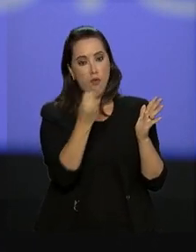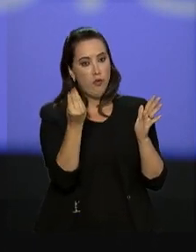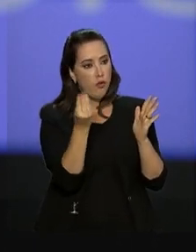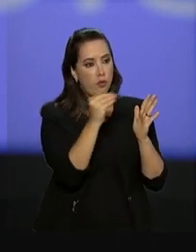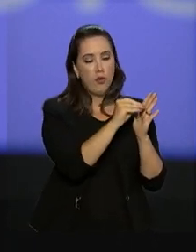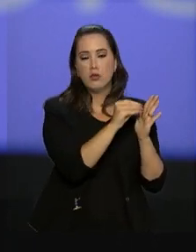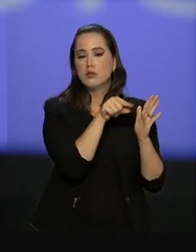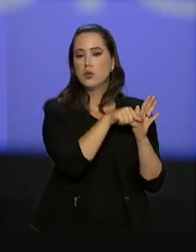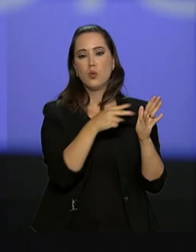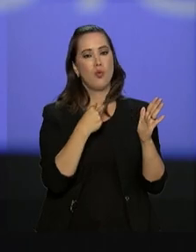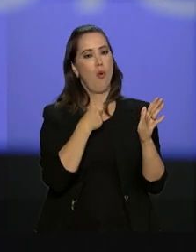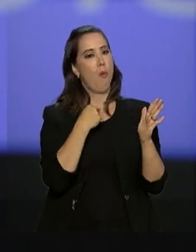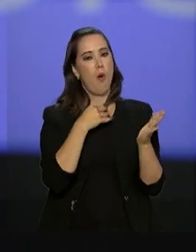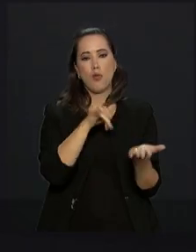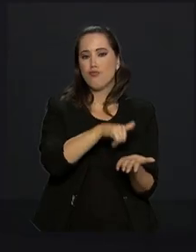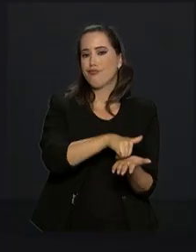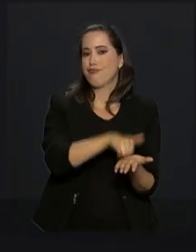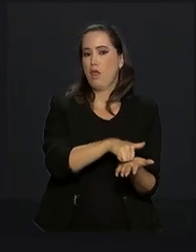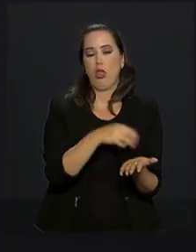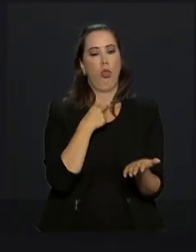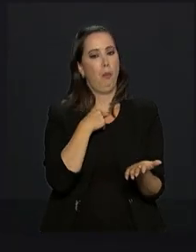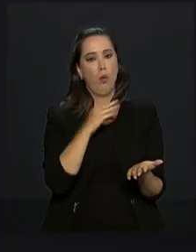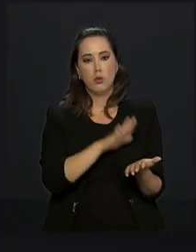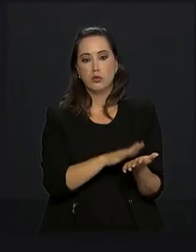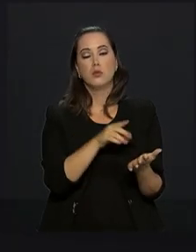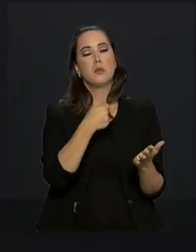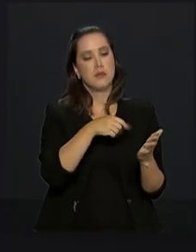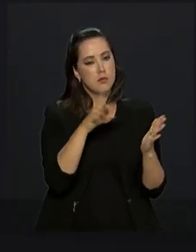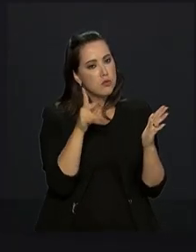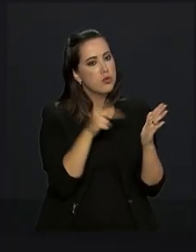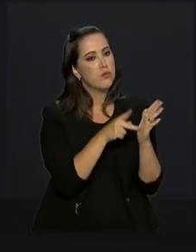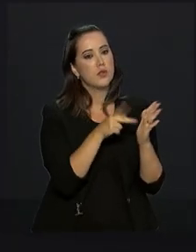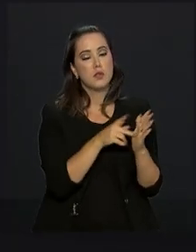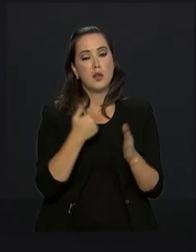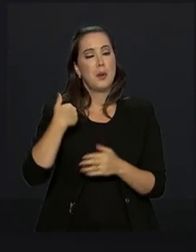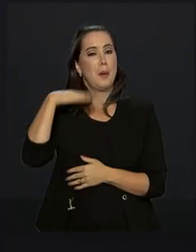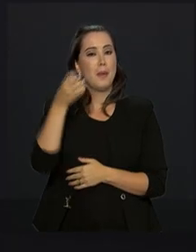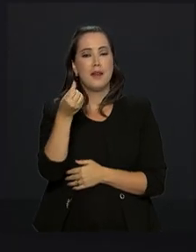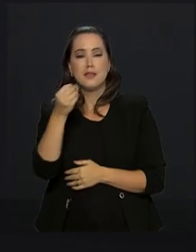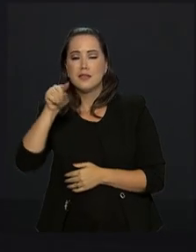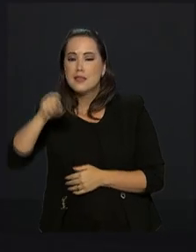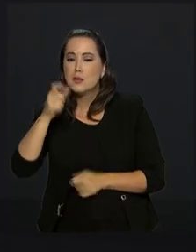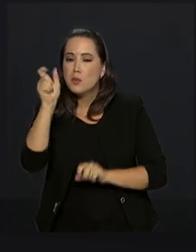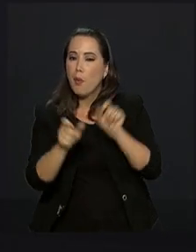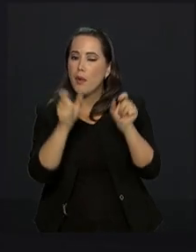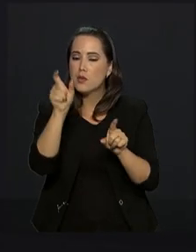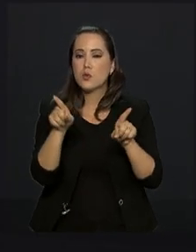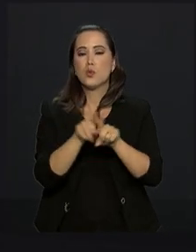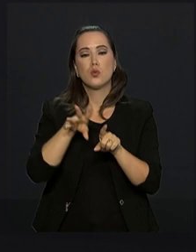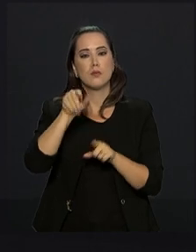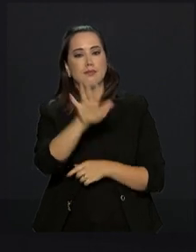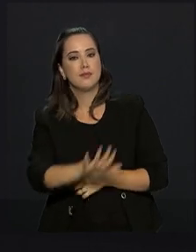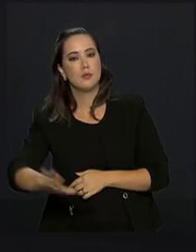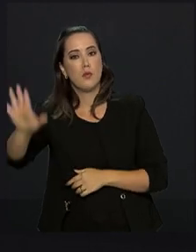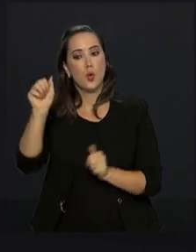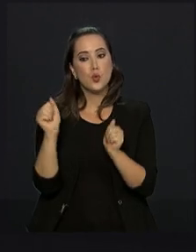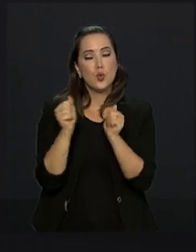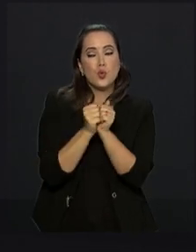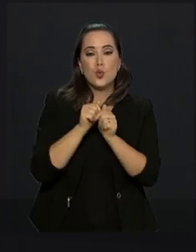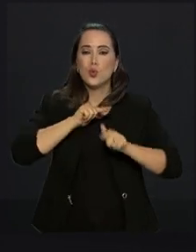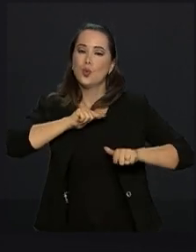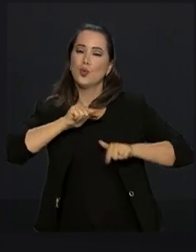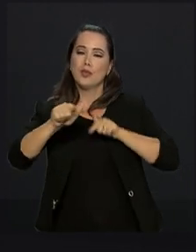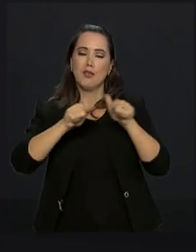e que não seja digital. Mais de 600 mil pessoas em todo o Brasil estão envolvidas,